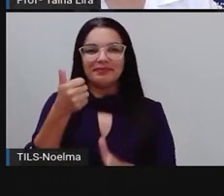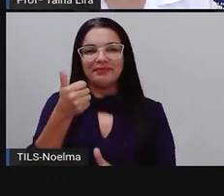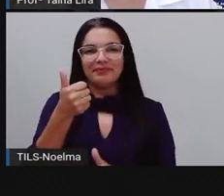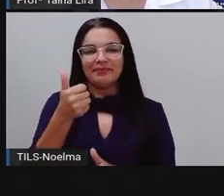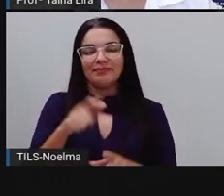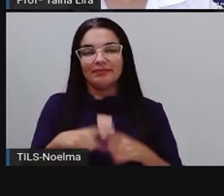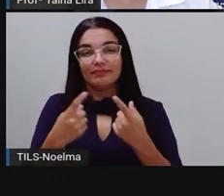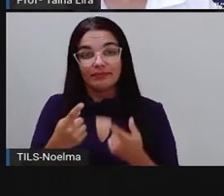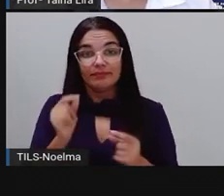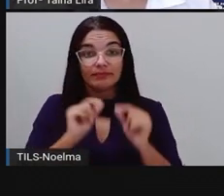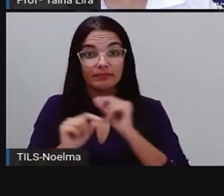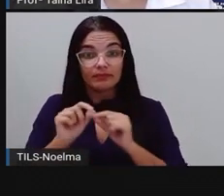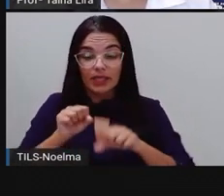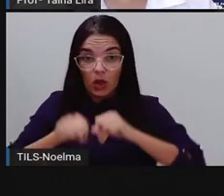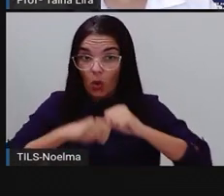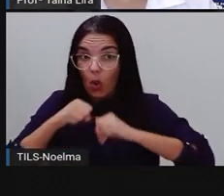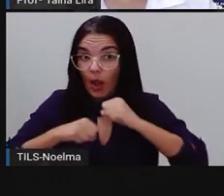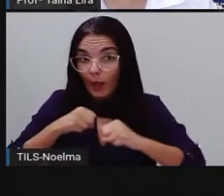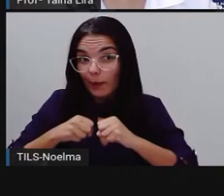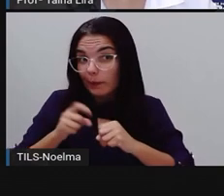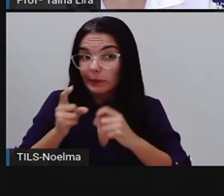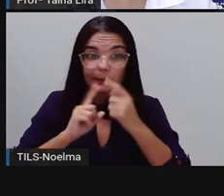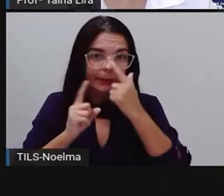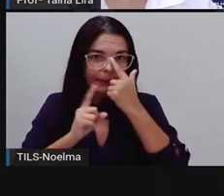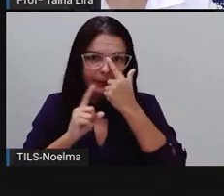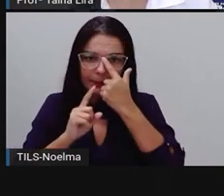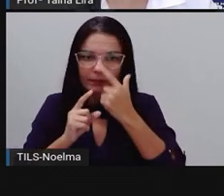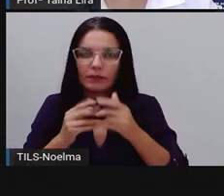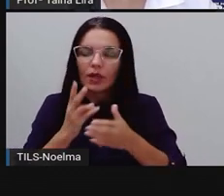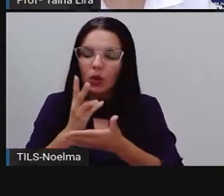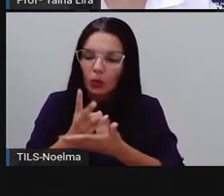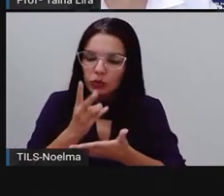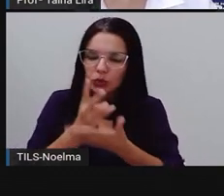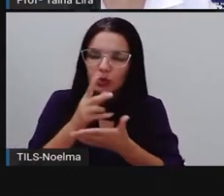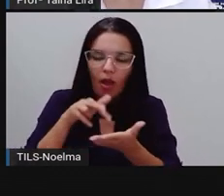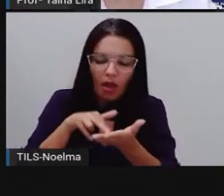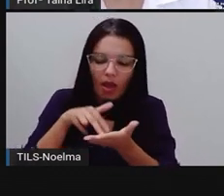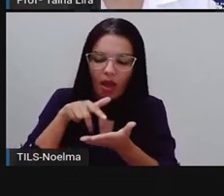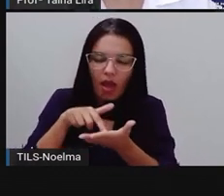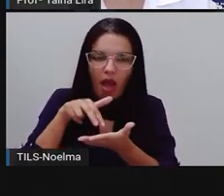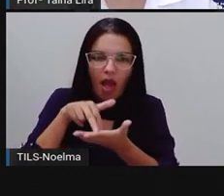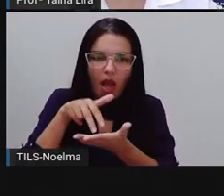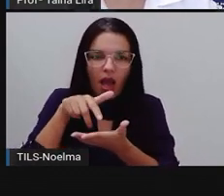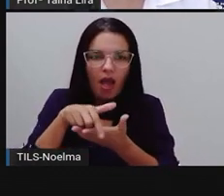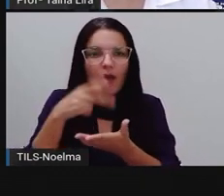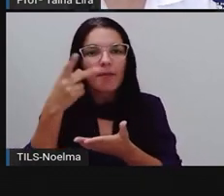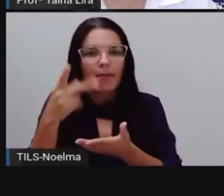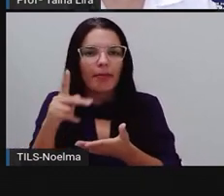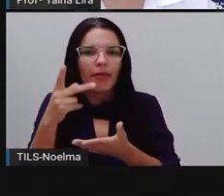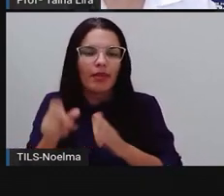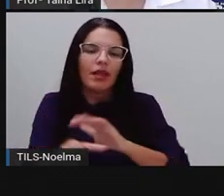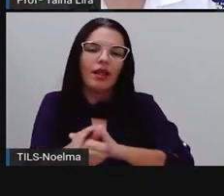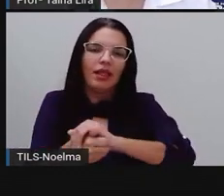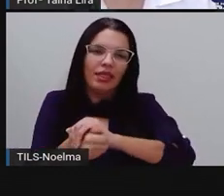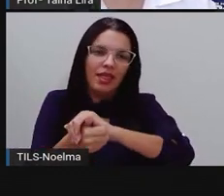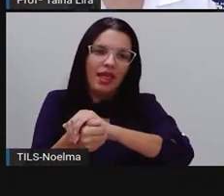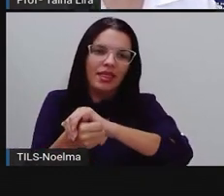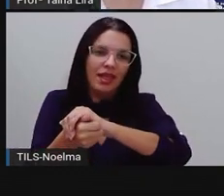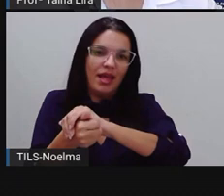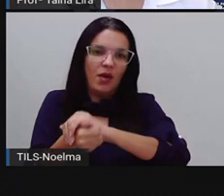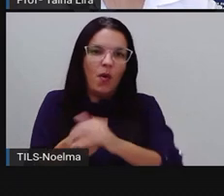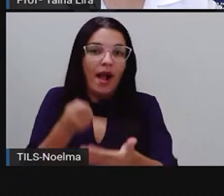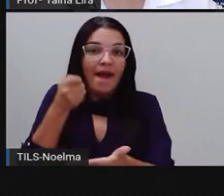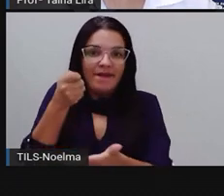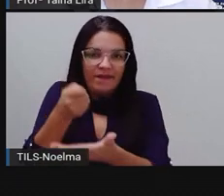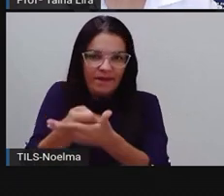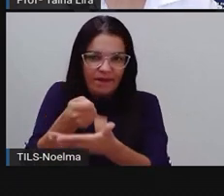Mas ela não correu, não é verdade? A tartaruguinha continuou ali andando nos passinhos dela, o próprio texto fala